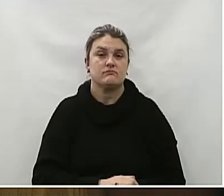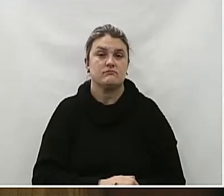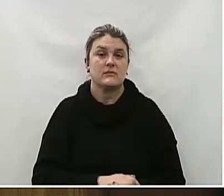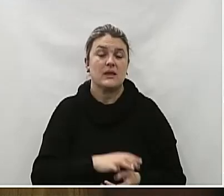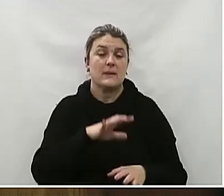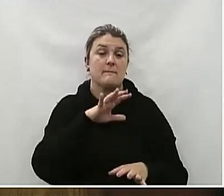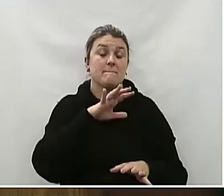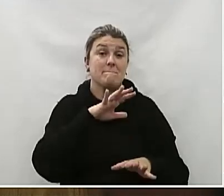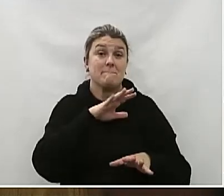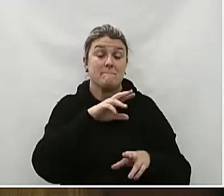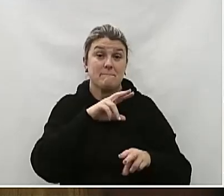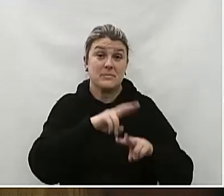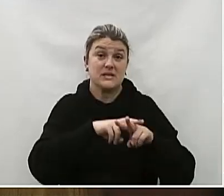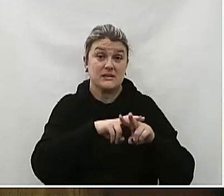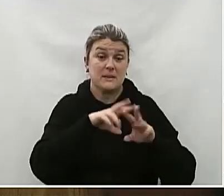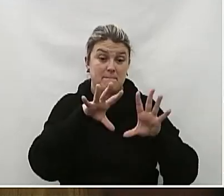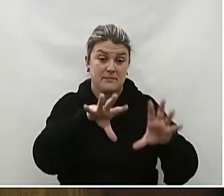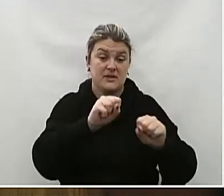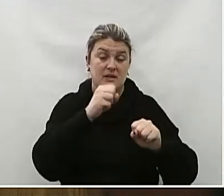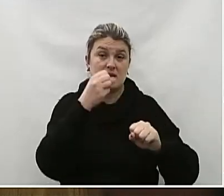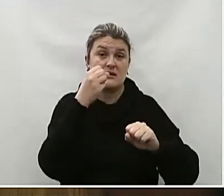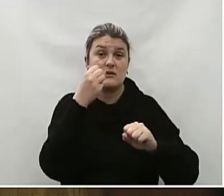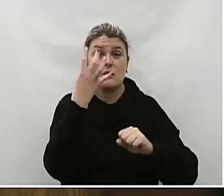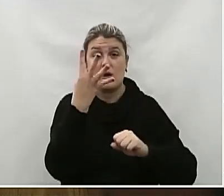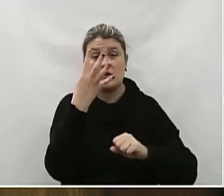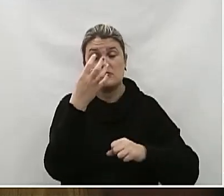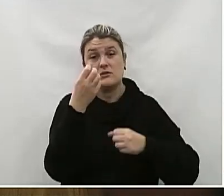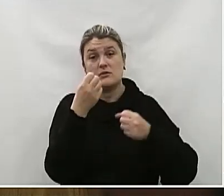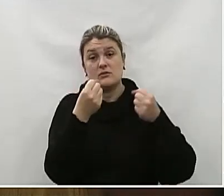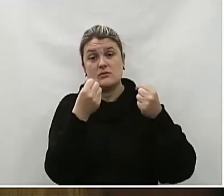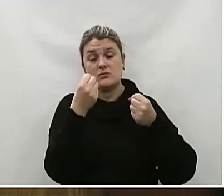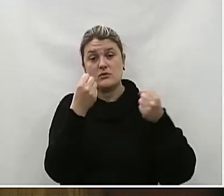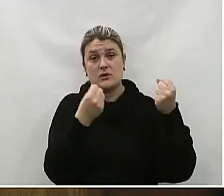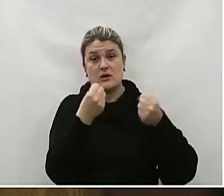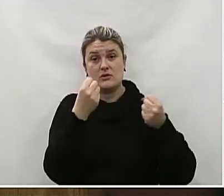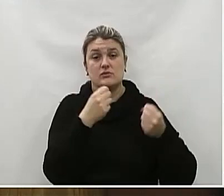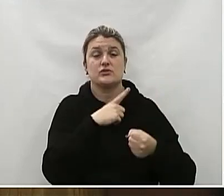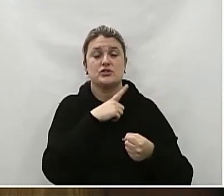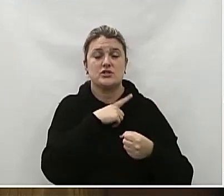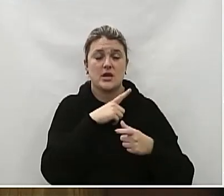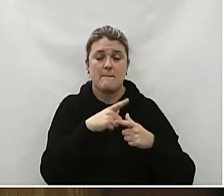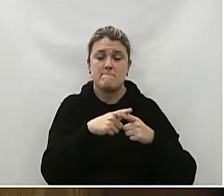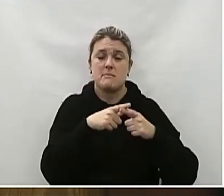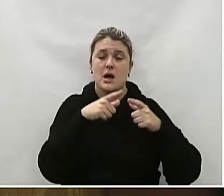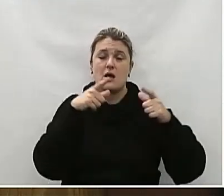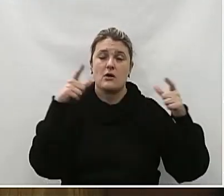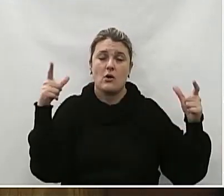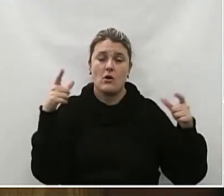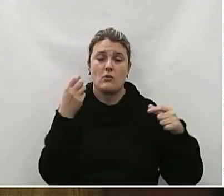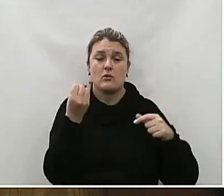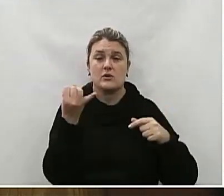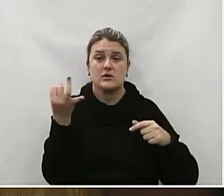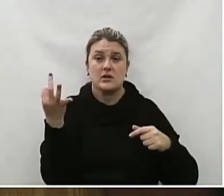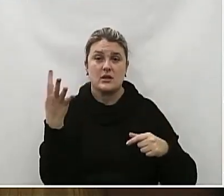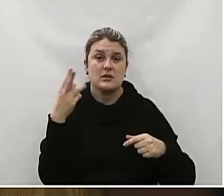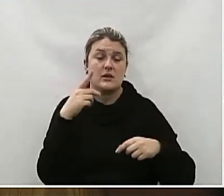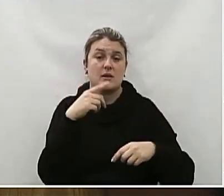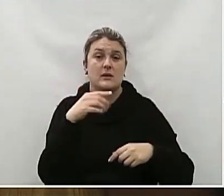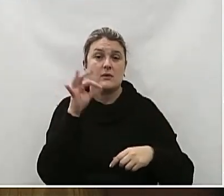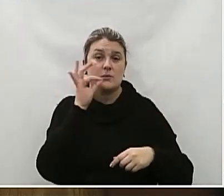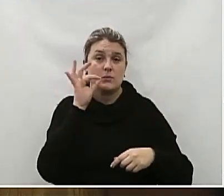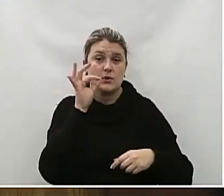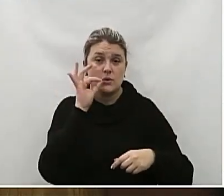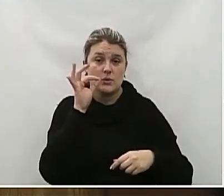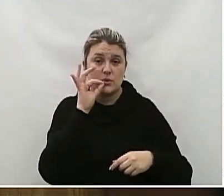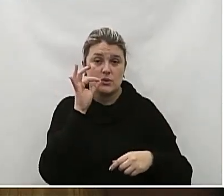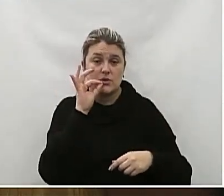automóveis Além de 998 quilos De maconha Sendo a maior Apreensão Da história Do 27º Batalhão